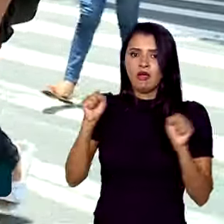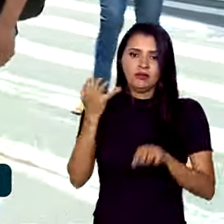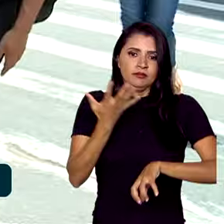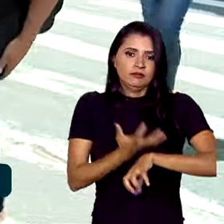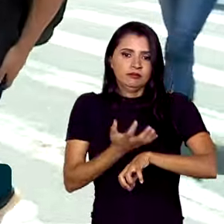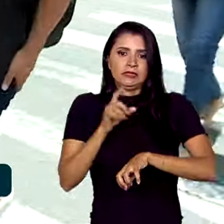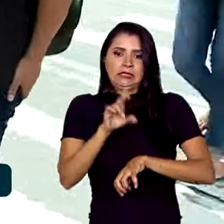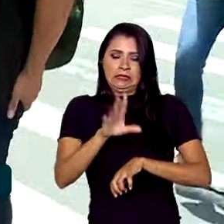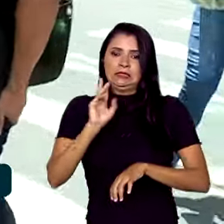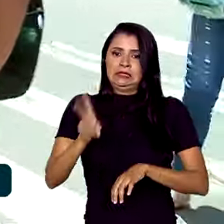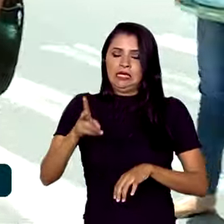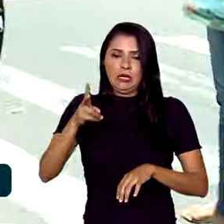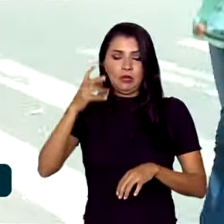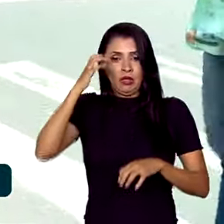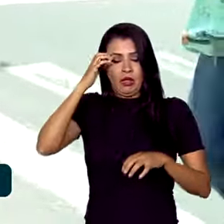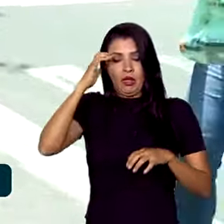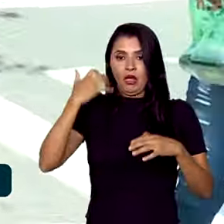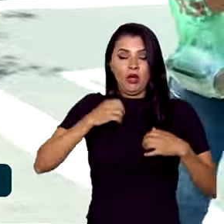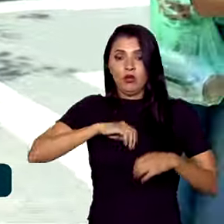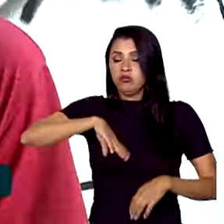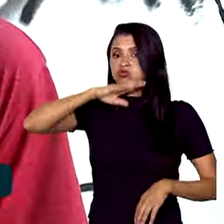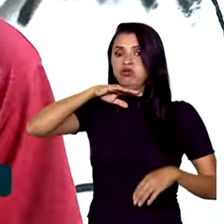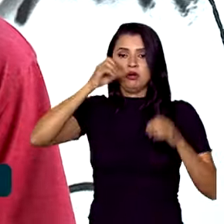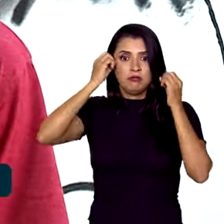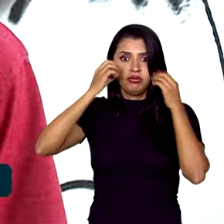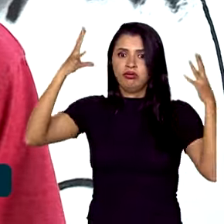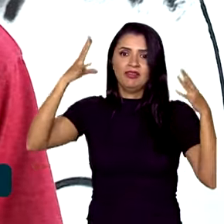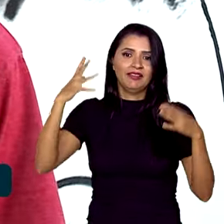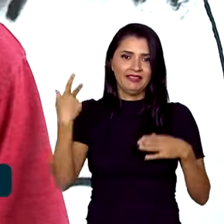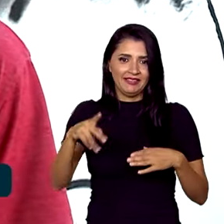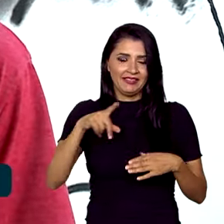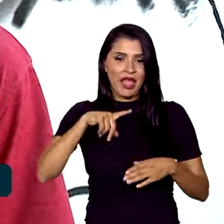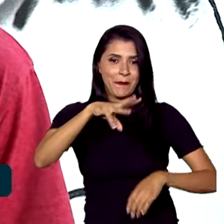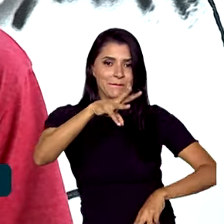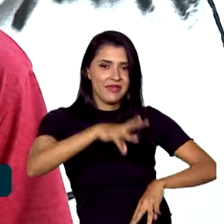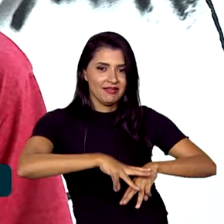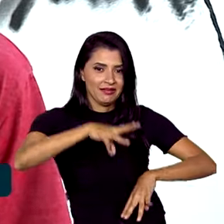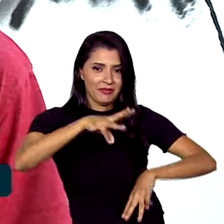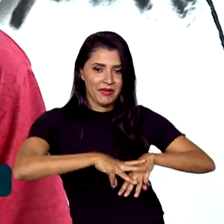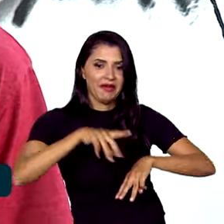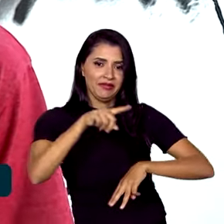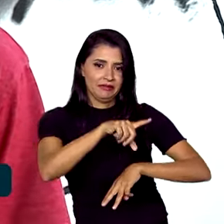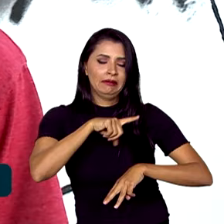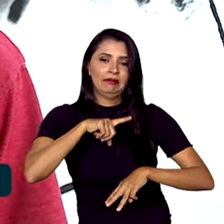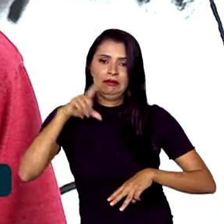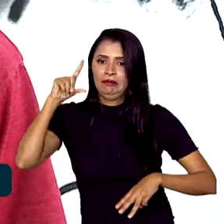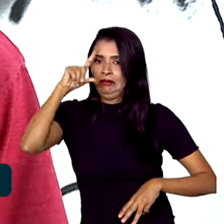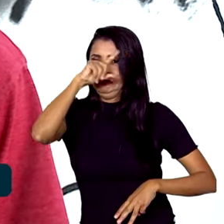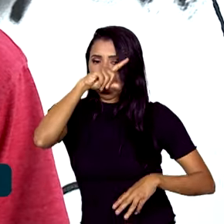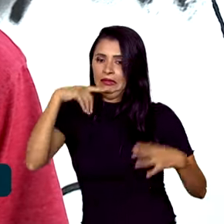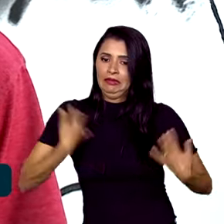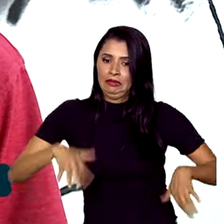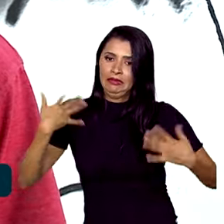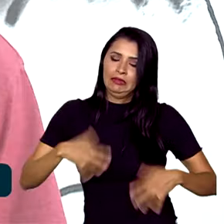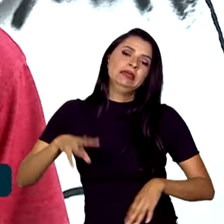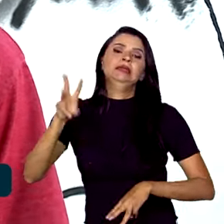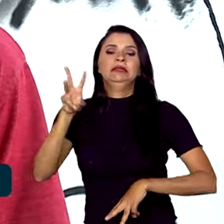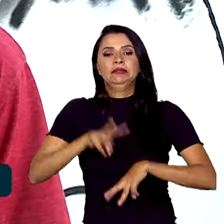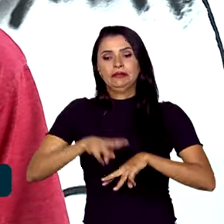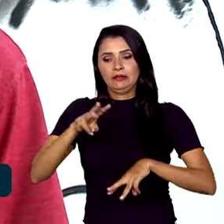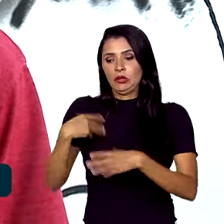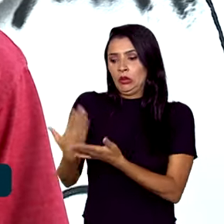sempre esquenta a cabeça dos estudantes. Matemática, fica meio difícil para a gente.